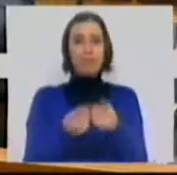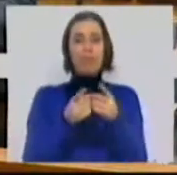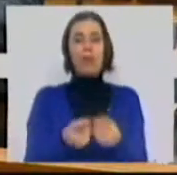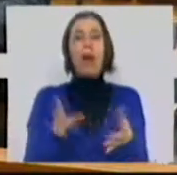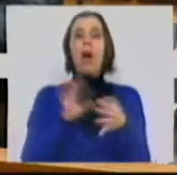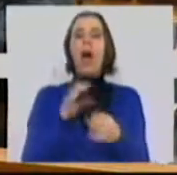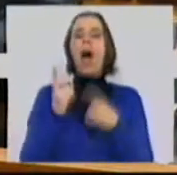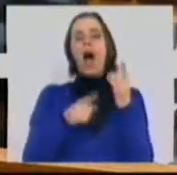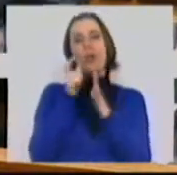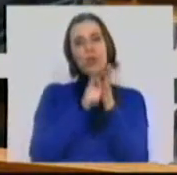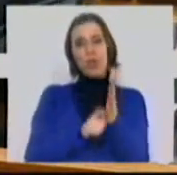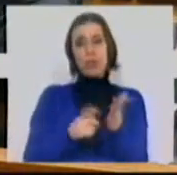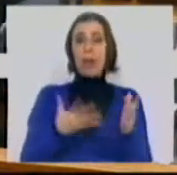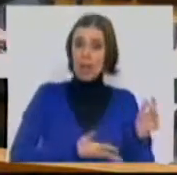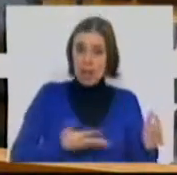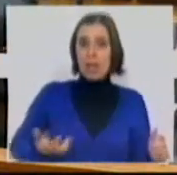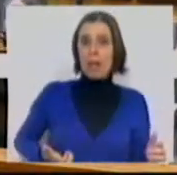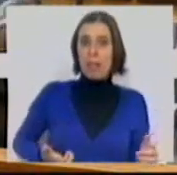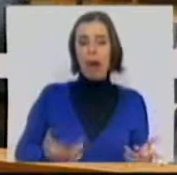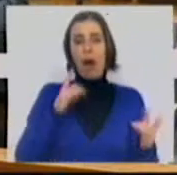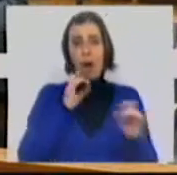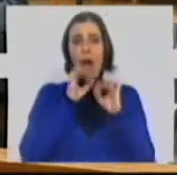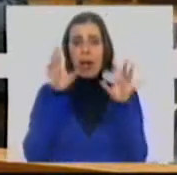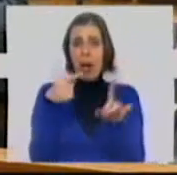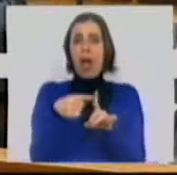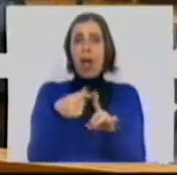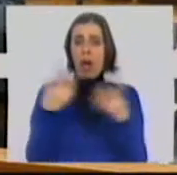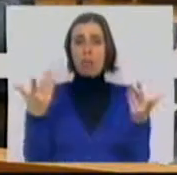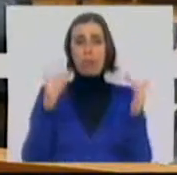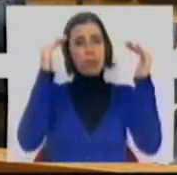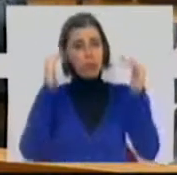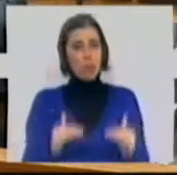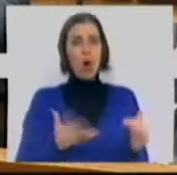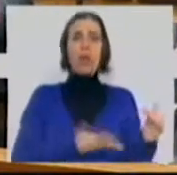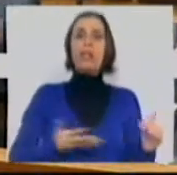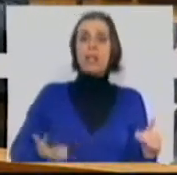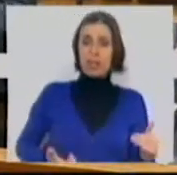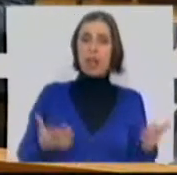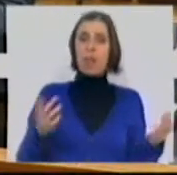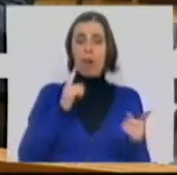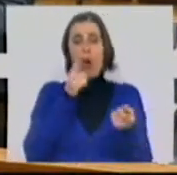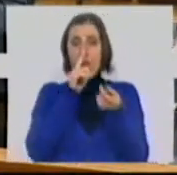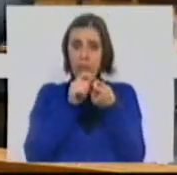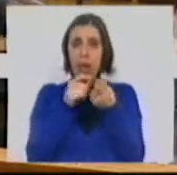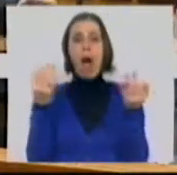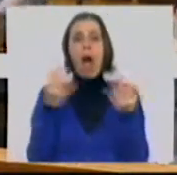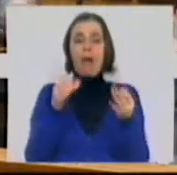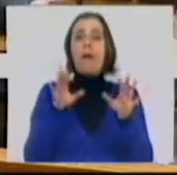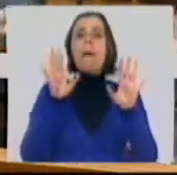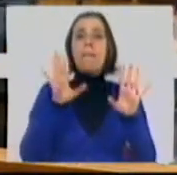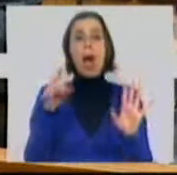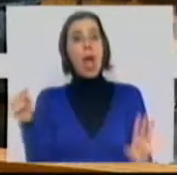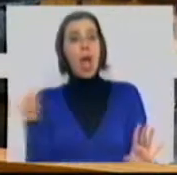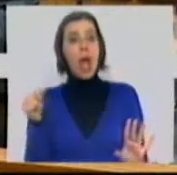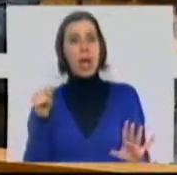sobre alguns aspectos. Desemprego, claro que é positivo que o desemprego tenha baixado ainda coligeiramente, mas é